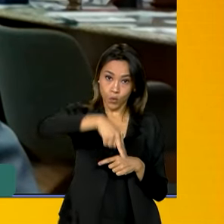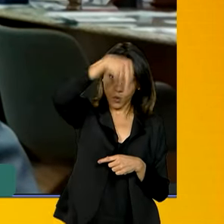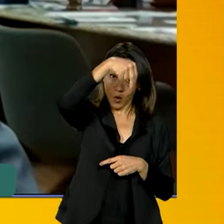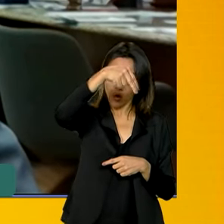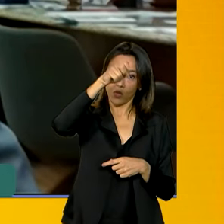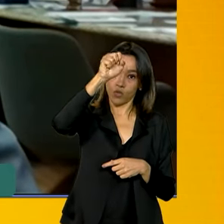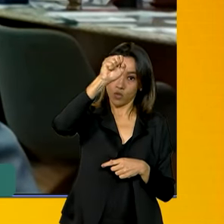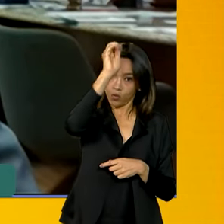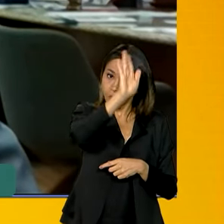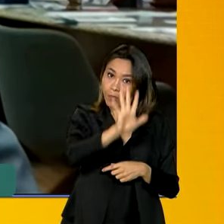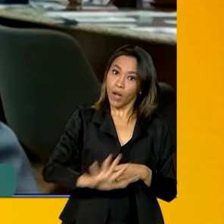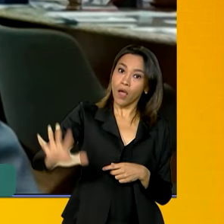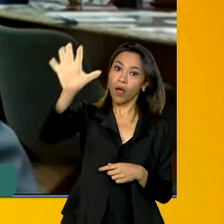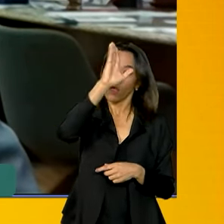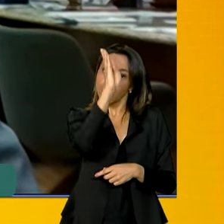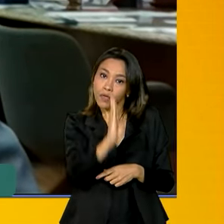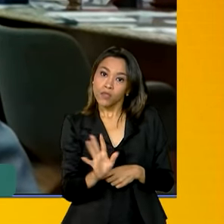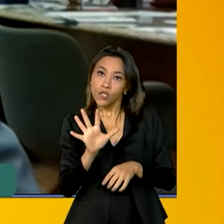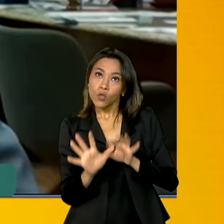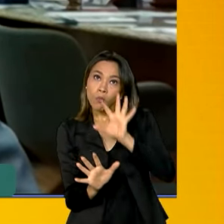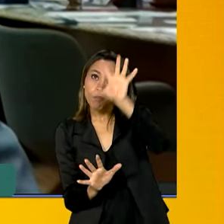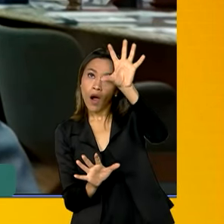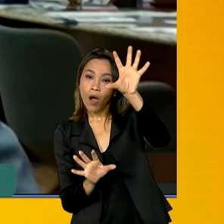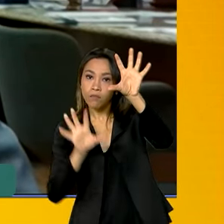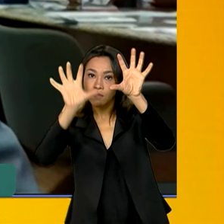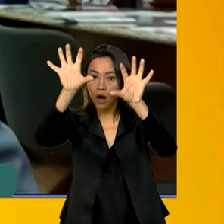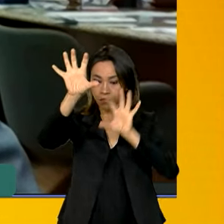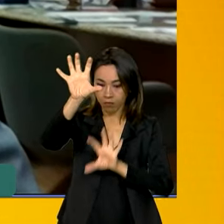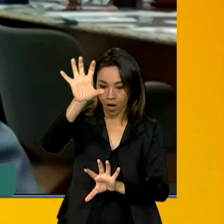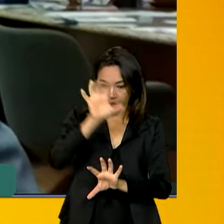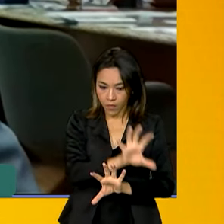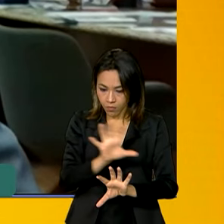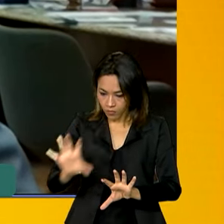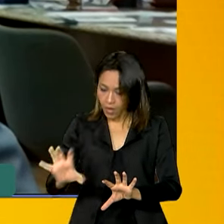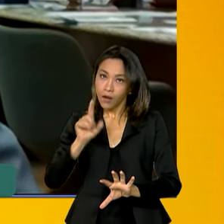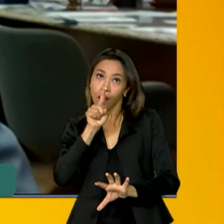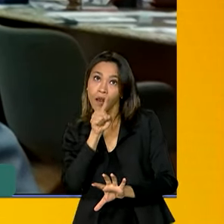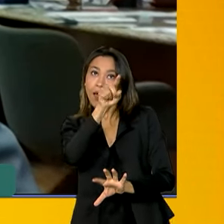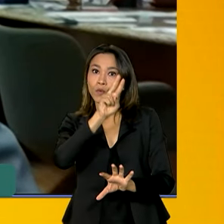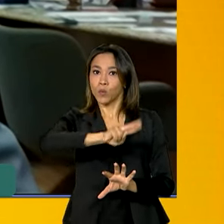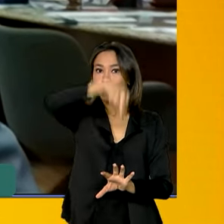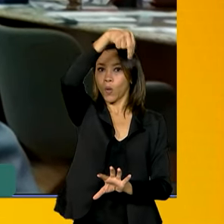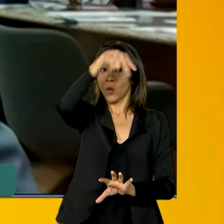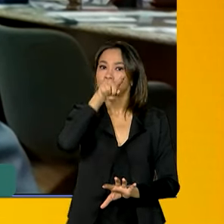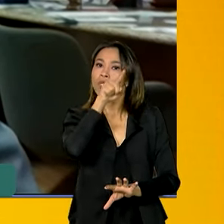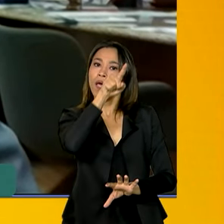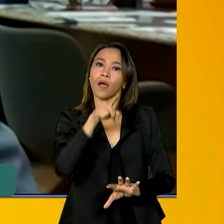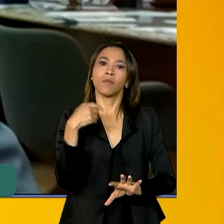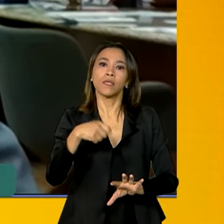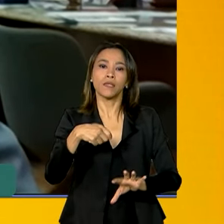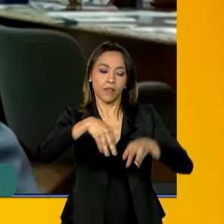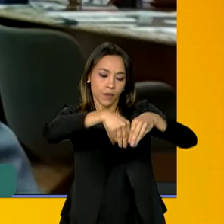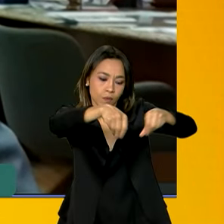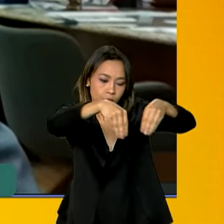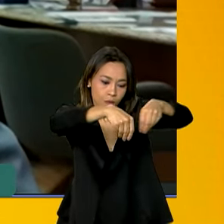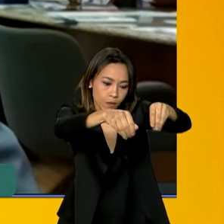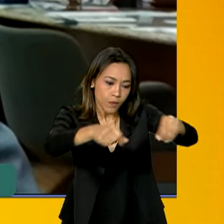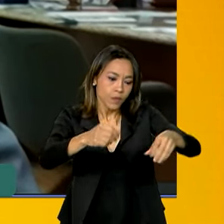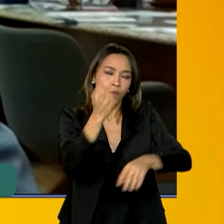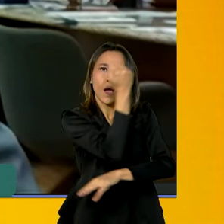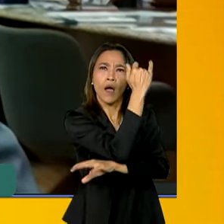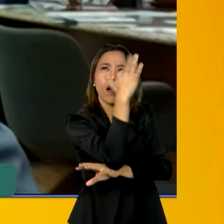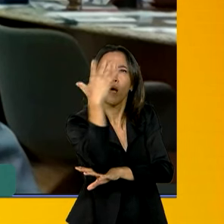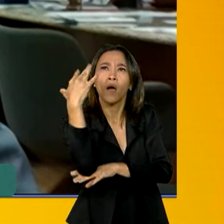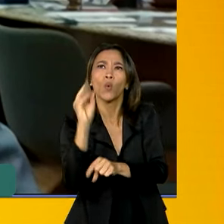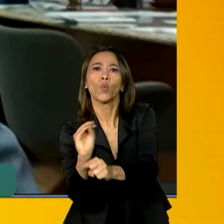de recuperar as matas e recuperar toda a floresta